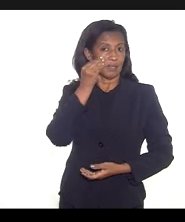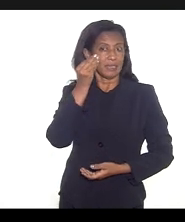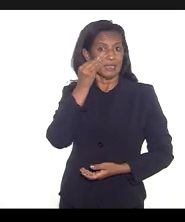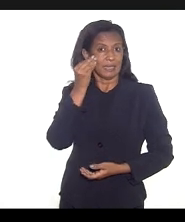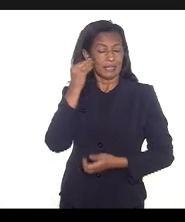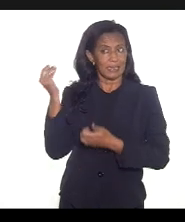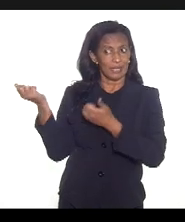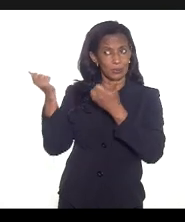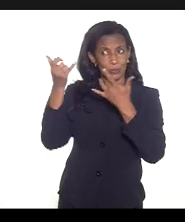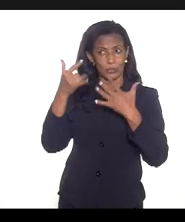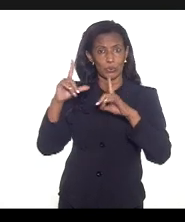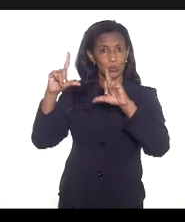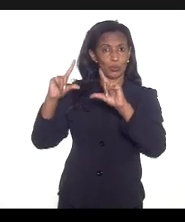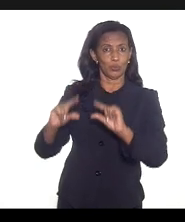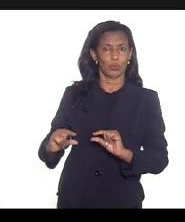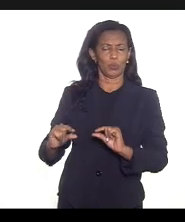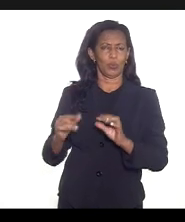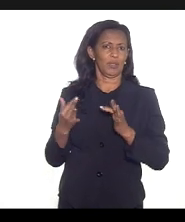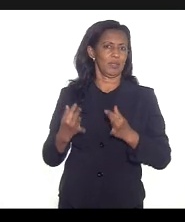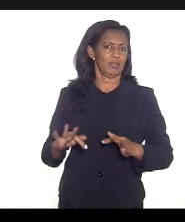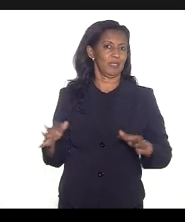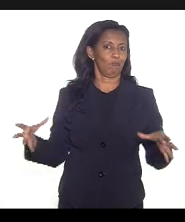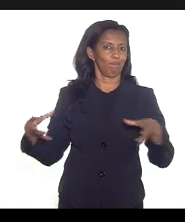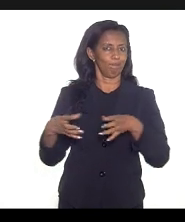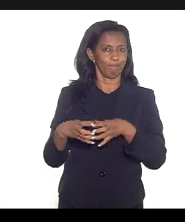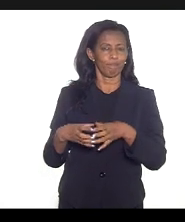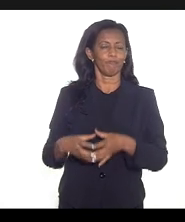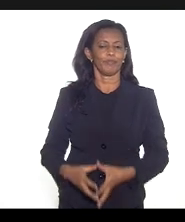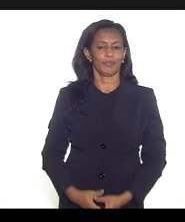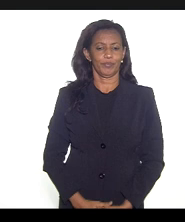esse problema e diminuir essa dor coletiva